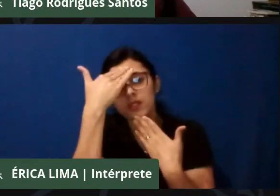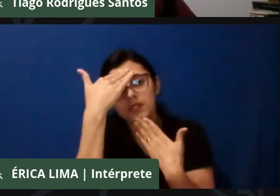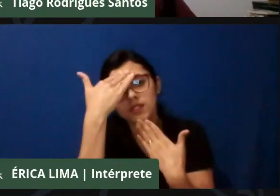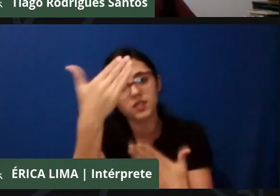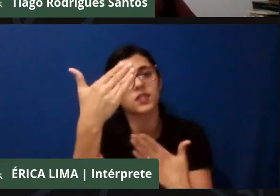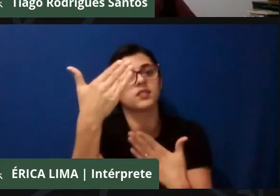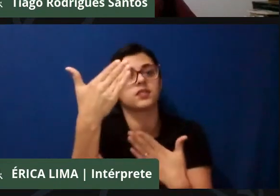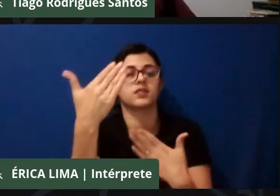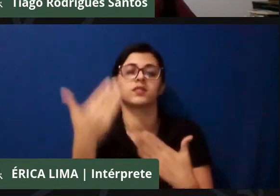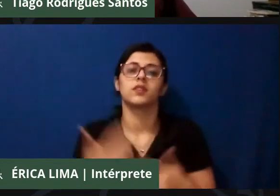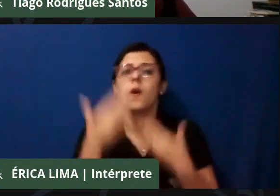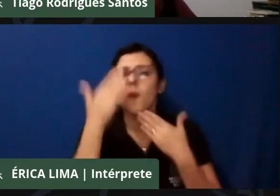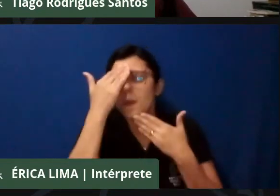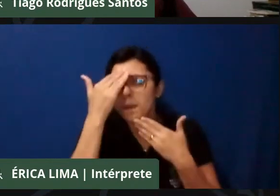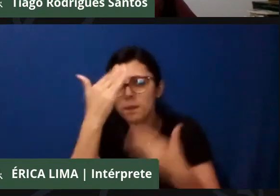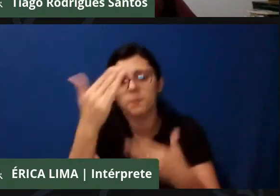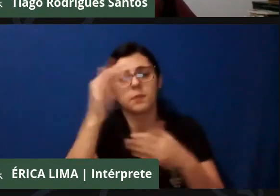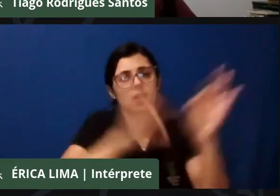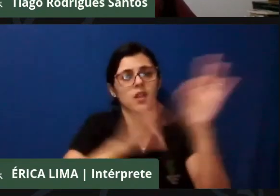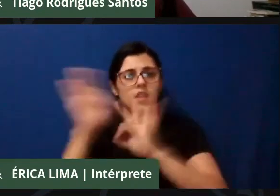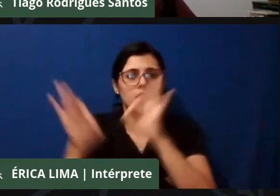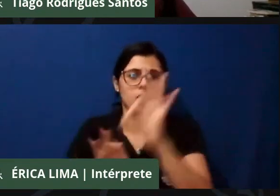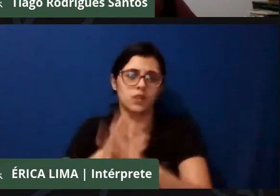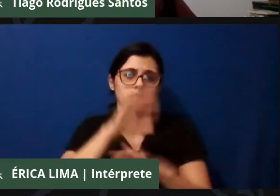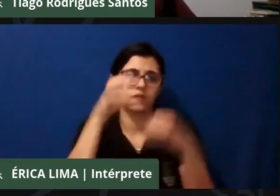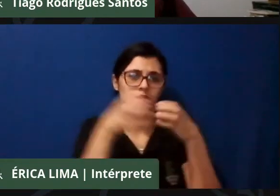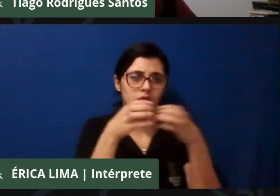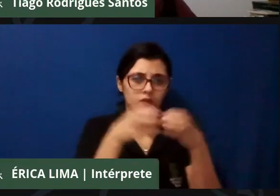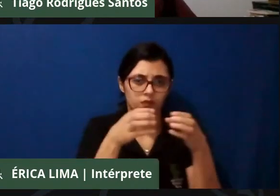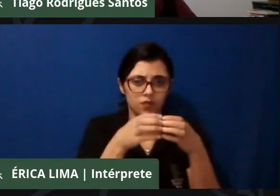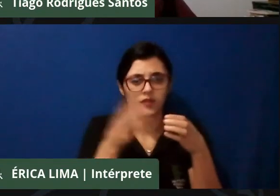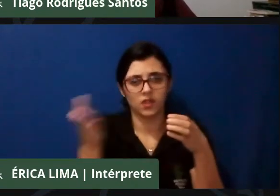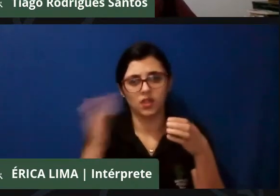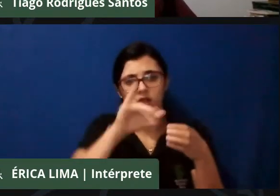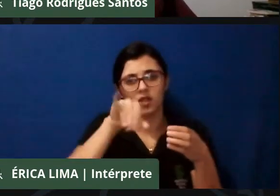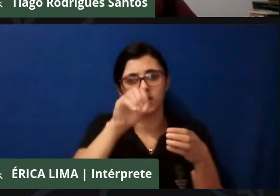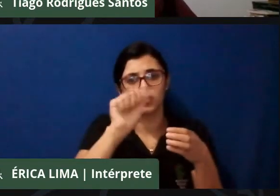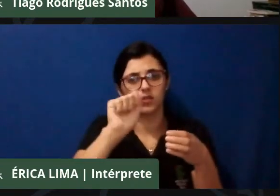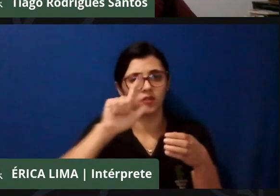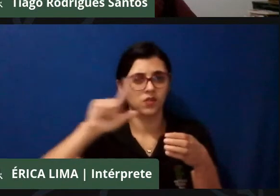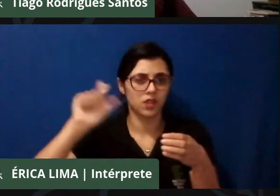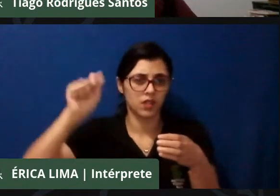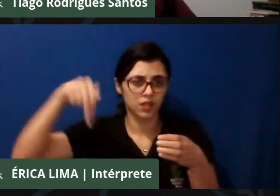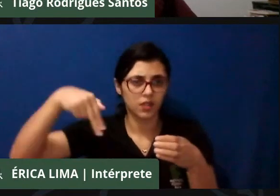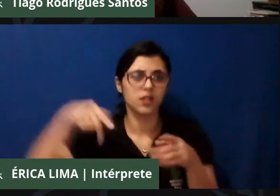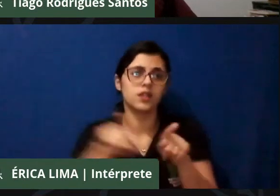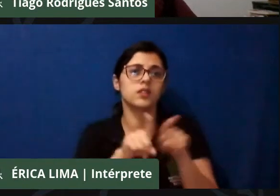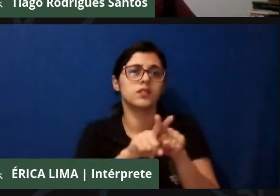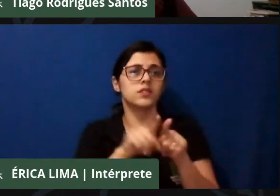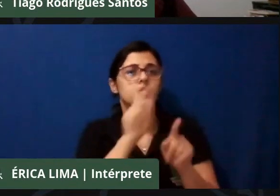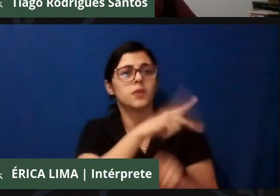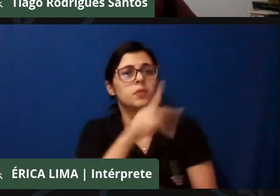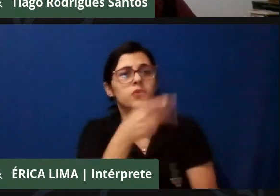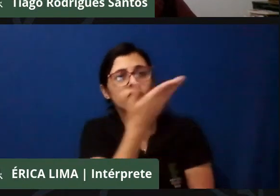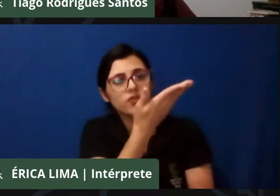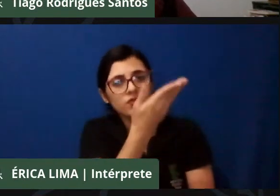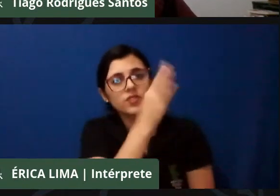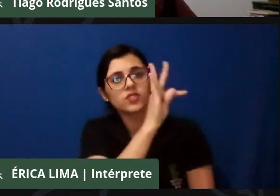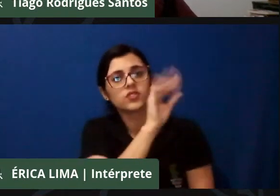agradecer a organização do evento, em nome de Alain, agradecer ao professor Tiago também pela parceria de sempre,